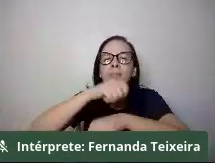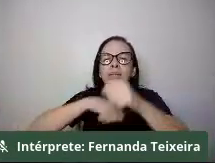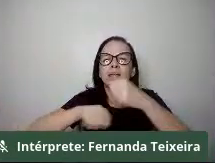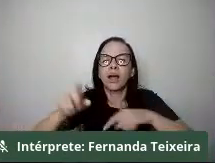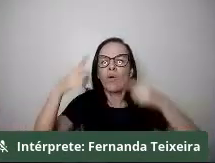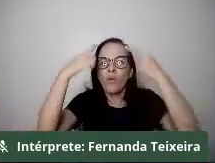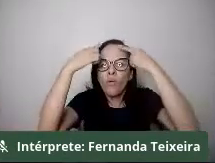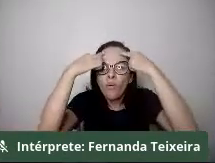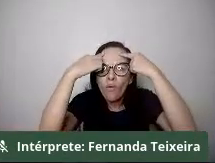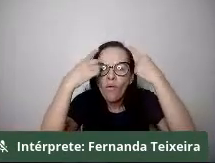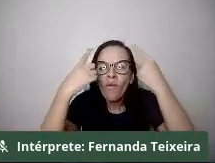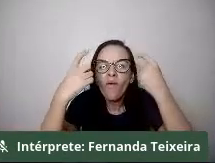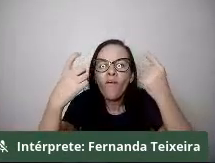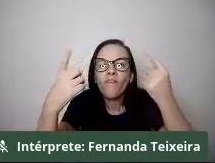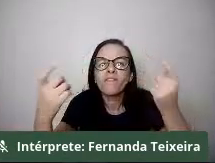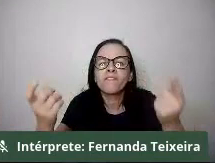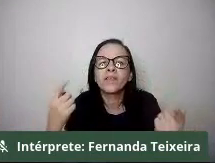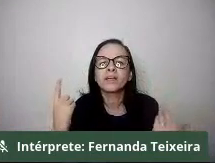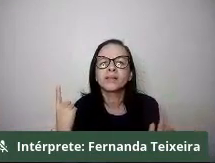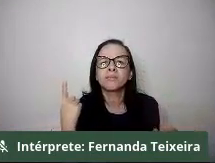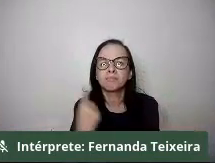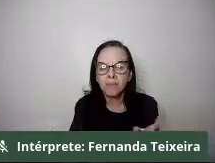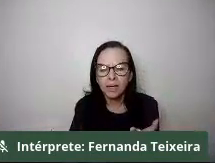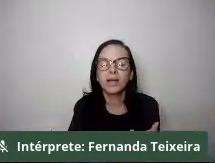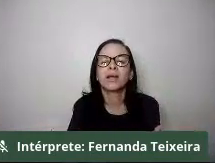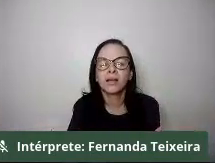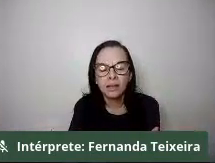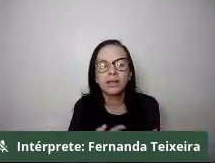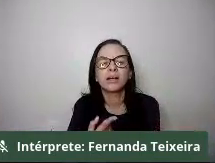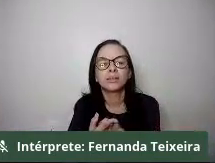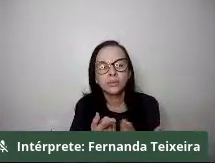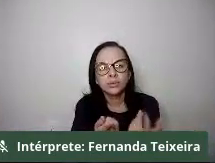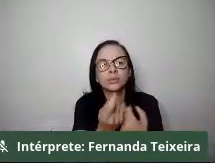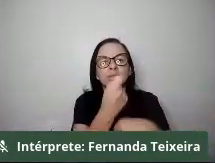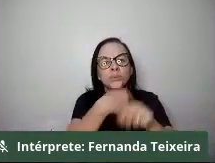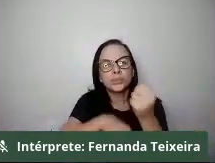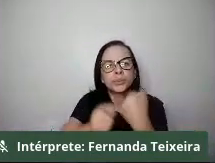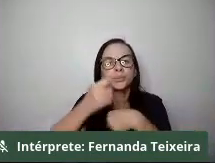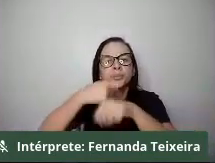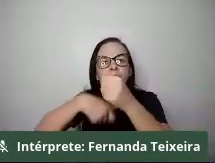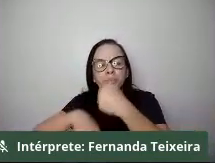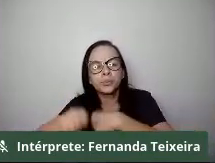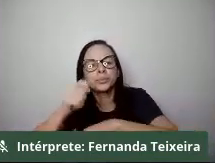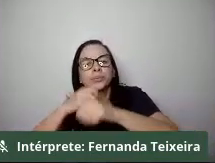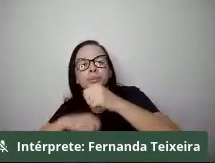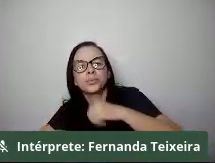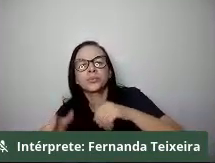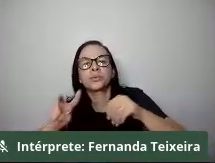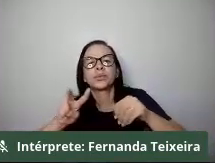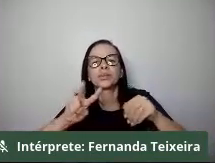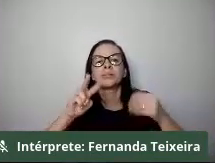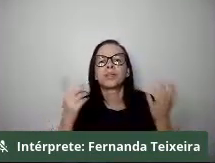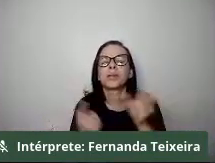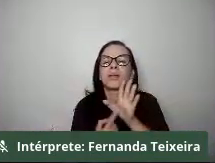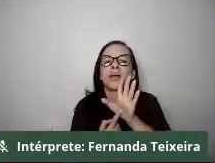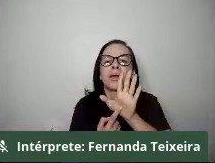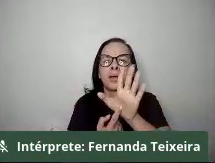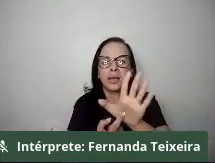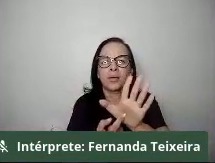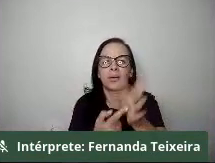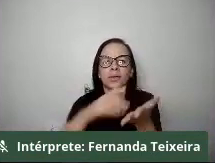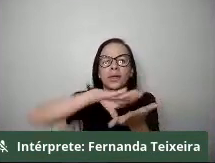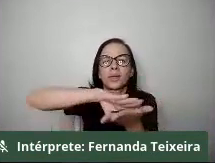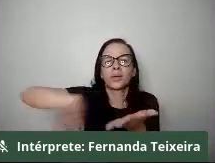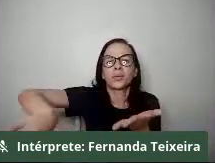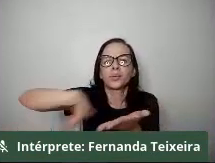na verdade, uma marca do avanço do capital, na medida em que o avanço do capital significa expropriação dos territórios tradicionais das